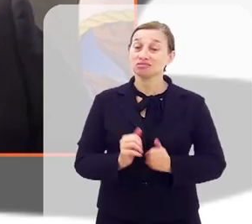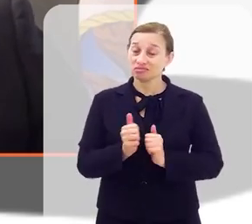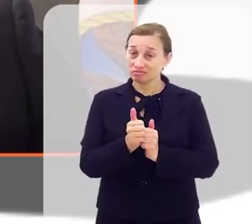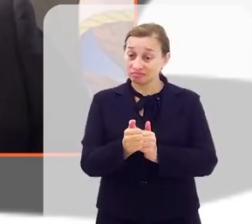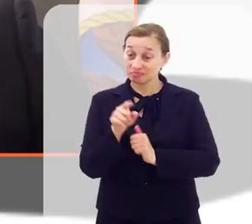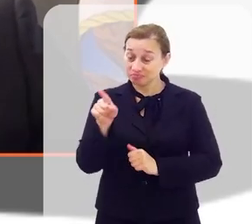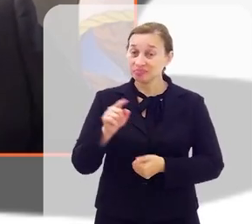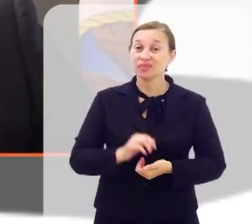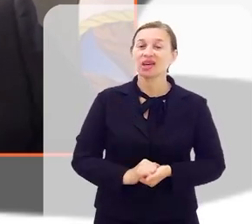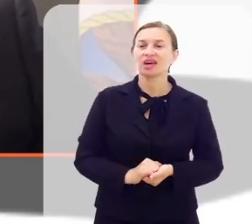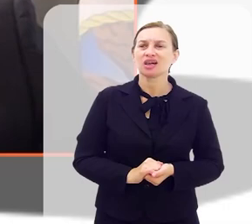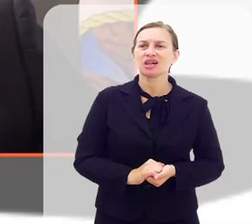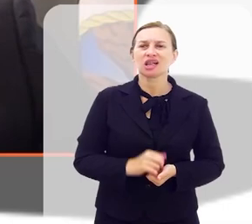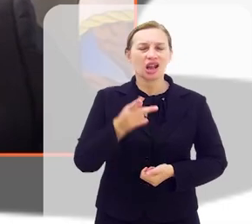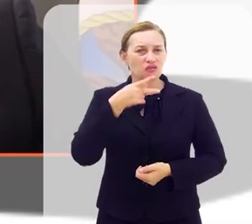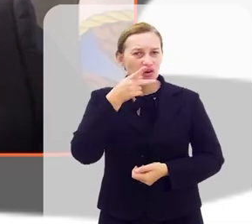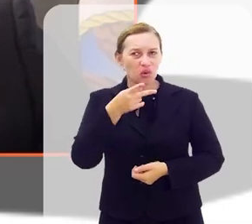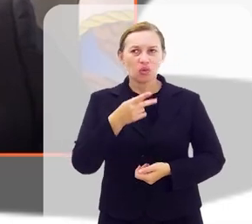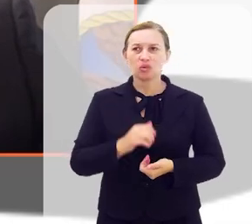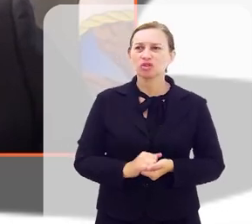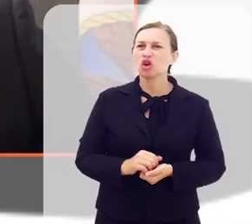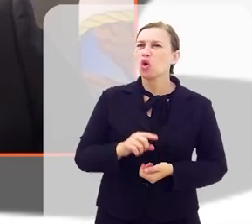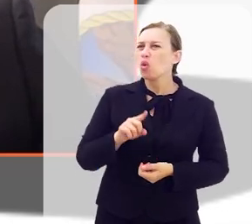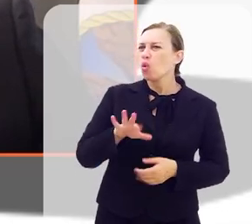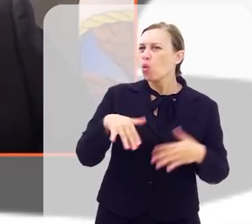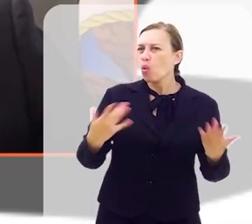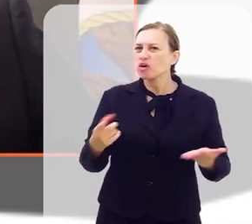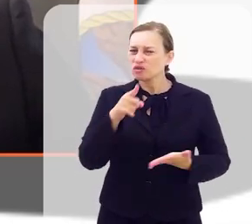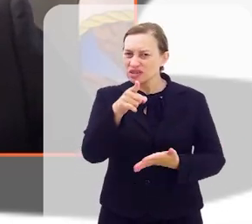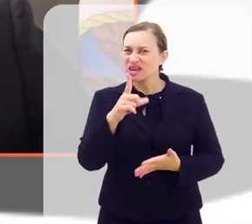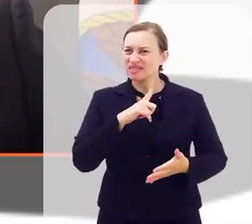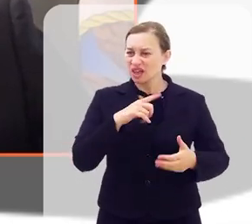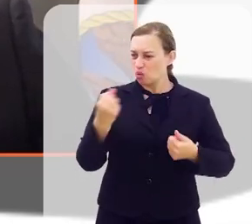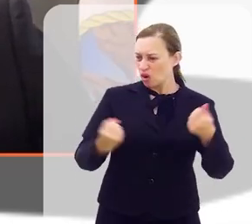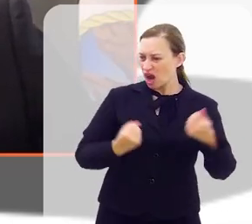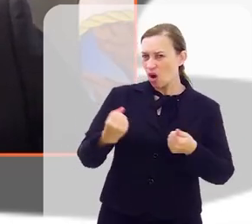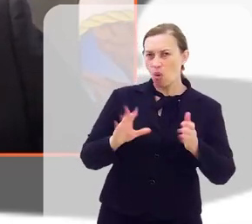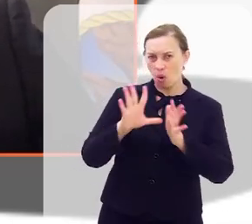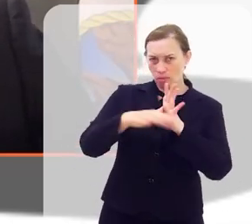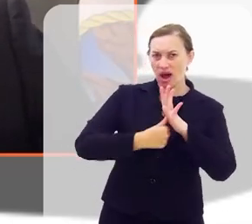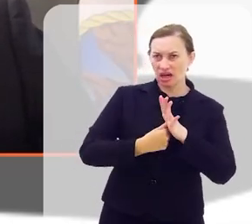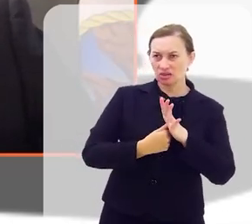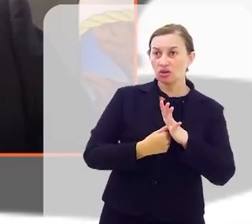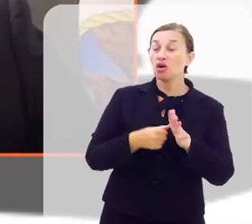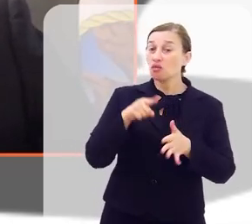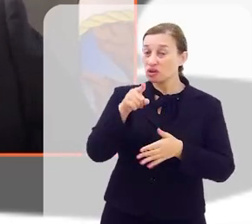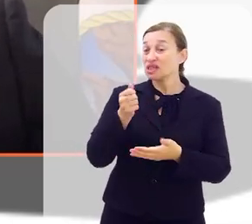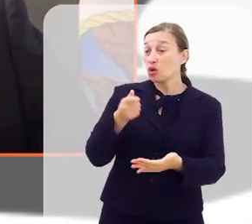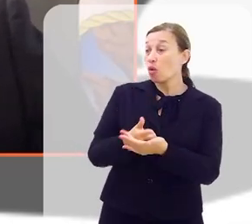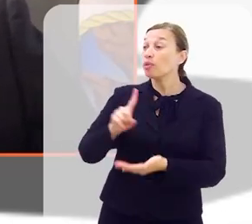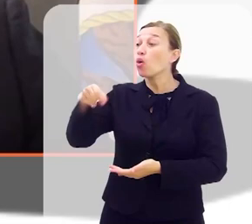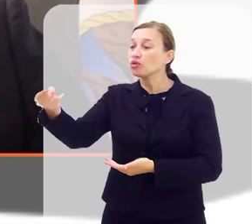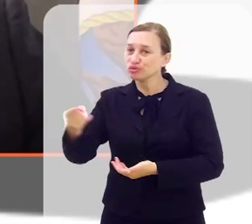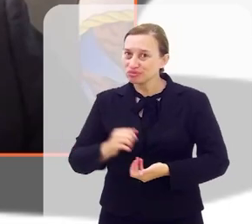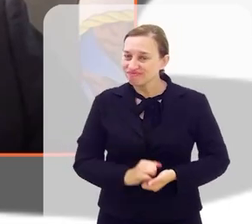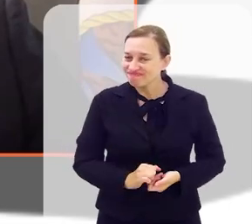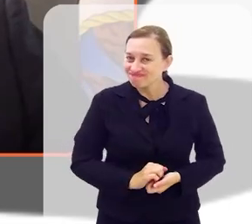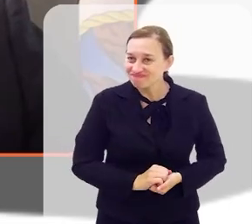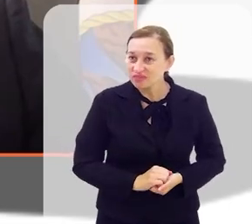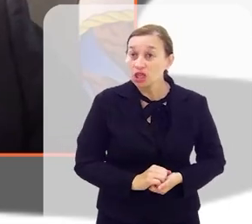lá acompanhando, e ela disse assim, quando você tem um carro furtado, você compra outro.